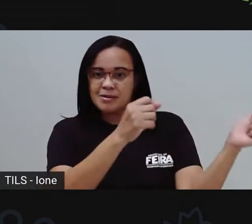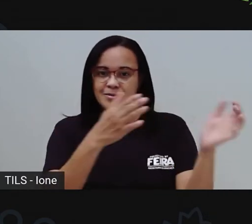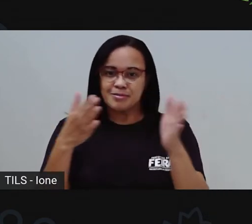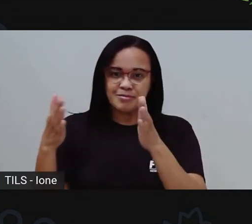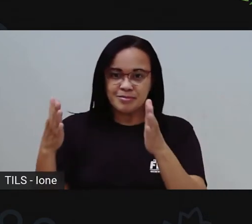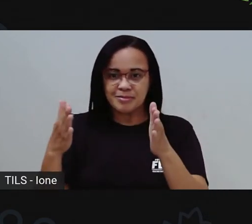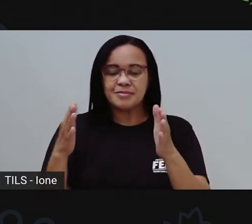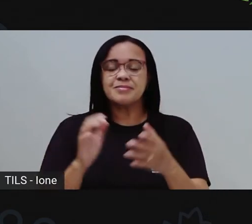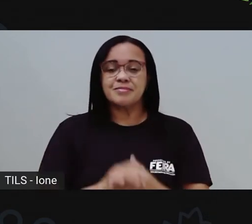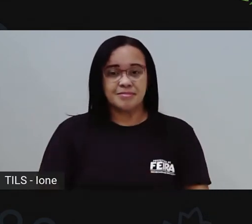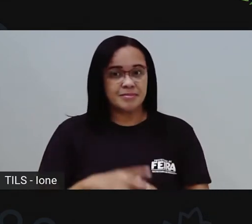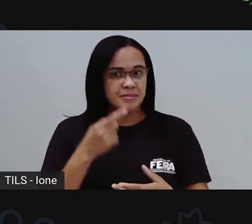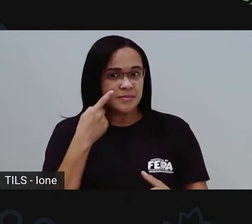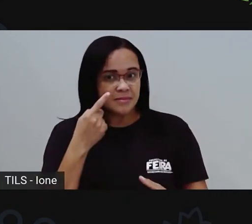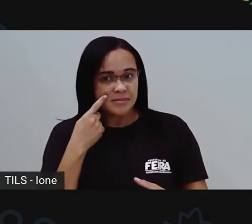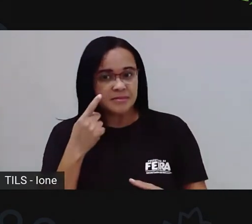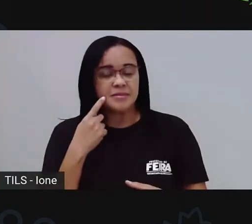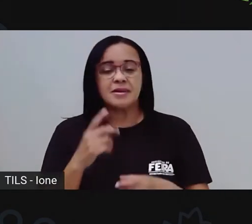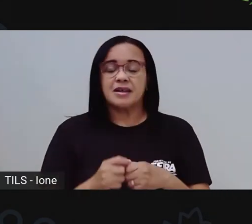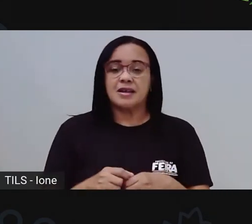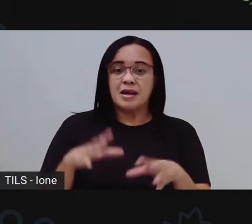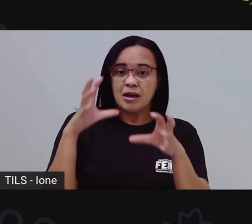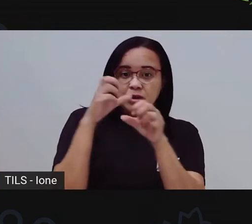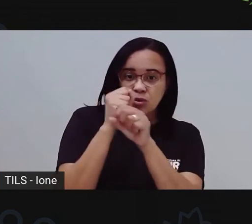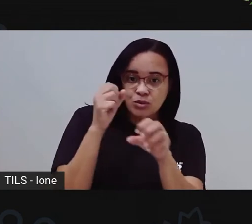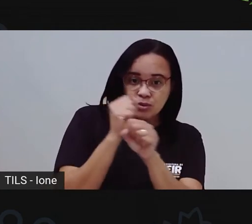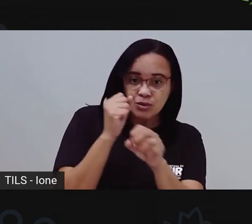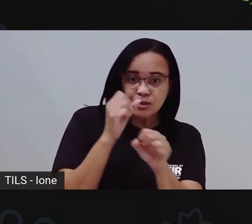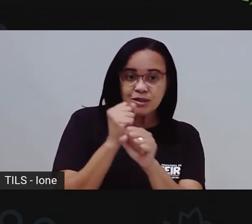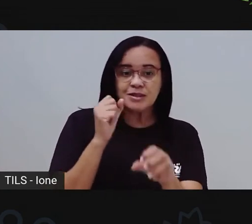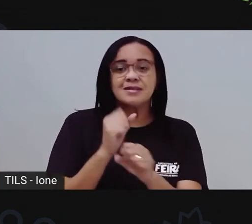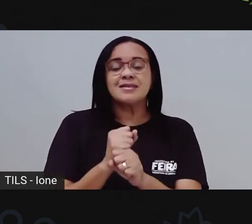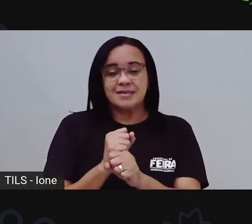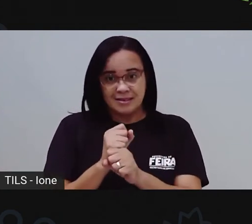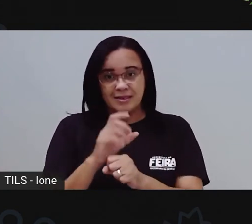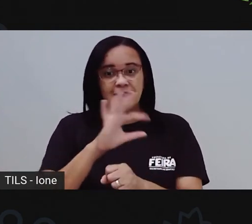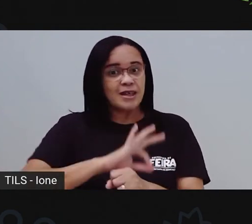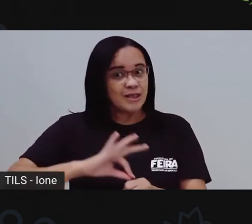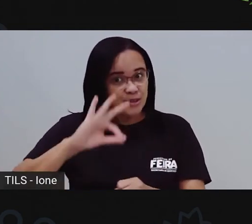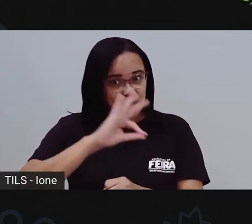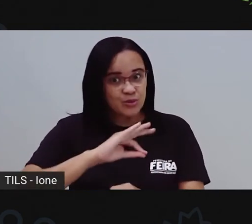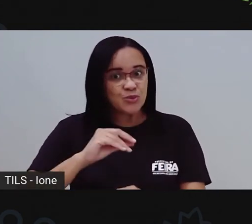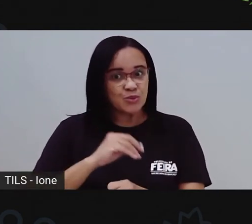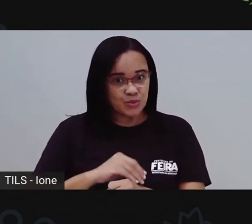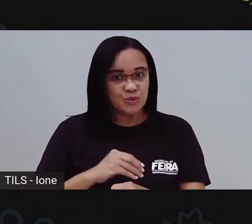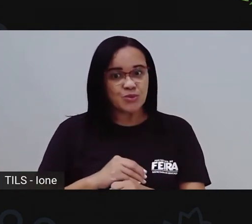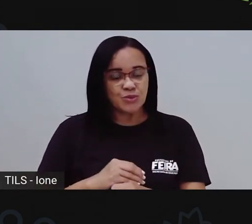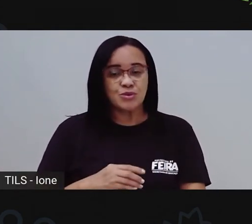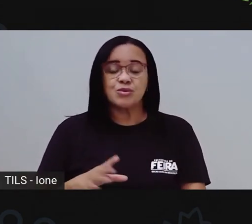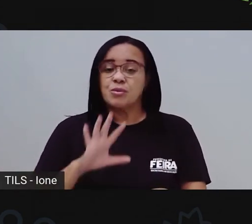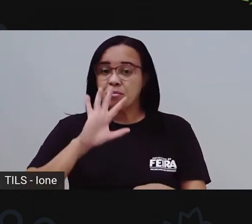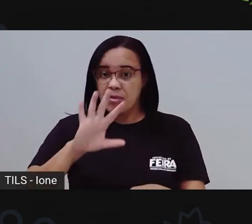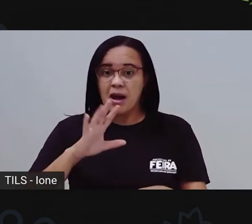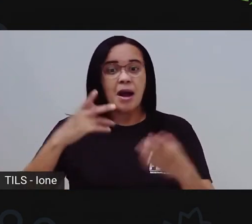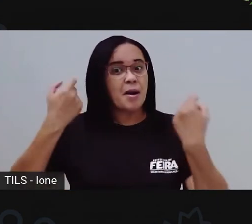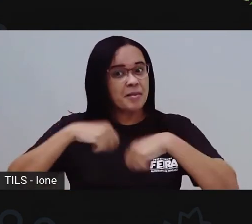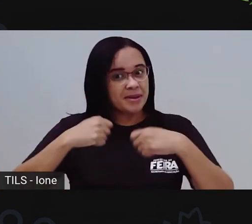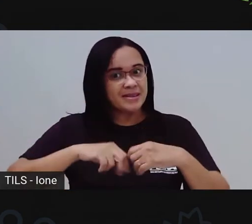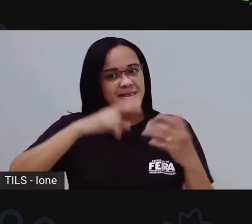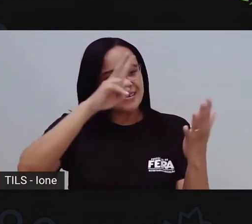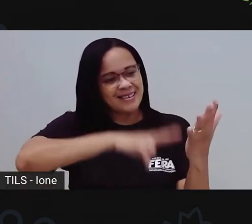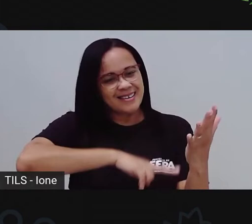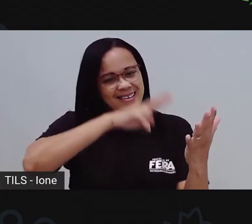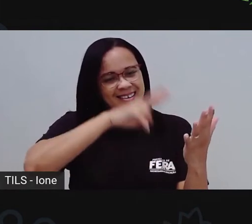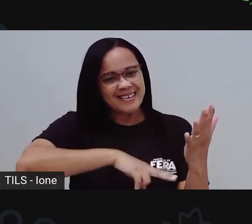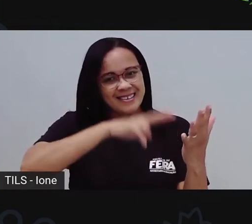gente faz as continhas em tempo real. Vamos fazer a interpretação, porque lembra que a Pró falou? Ler é o quê? Ler é